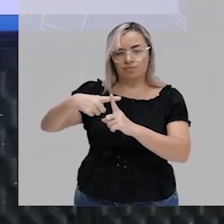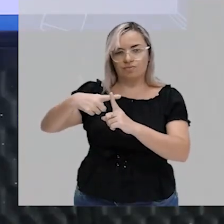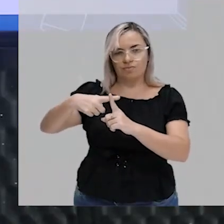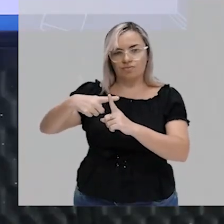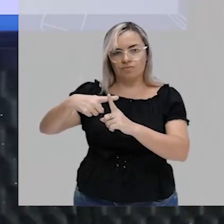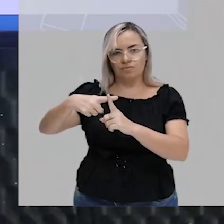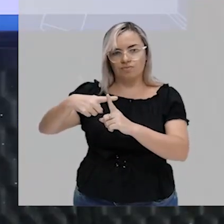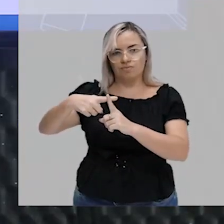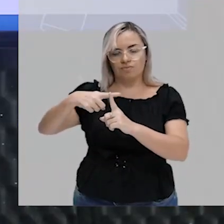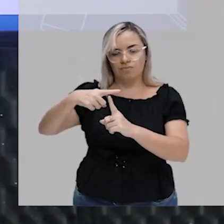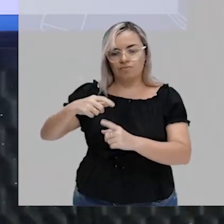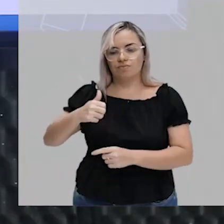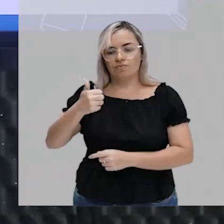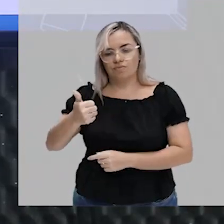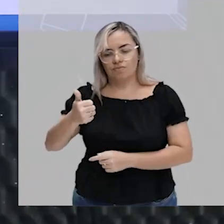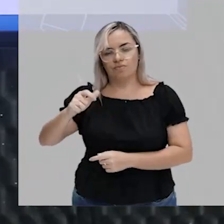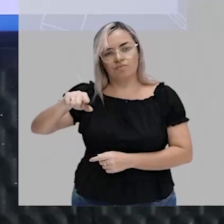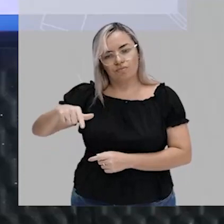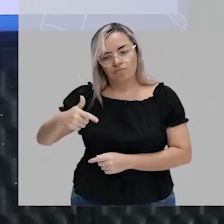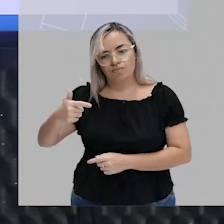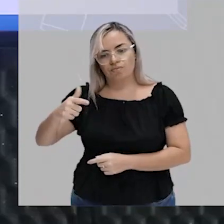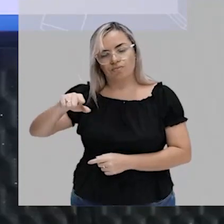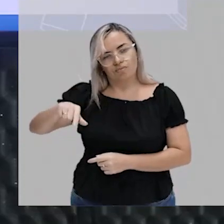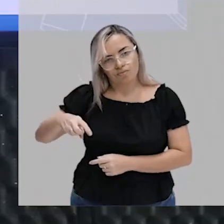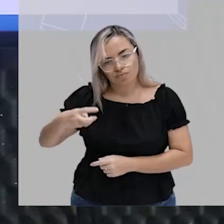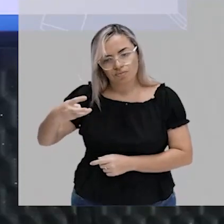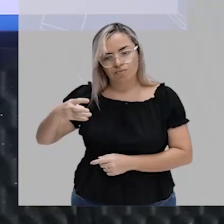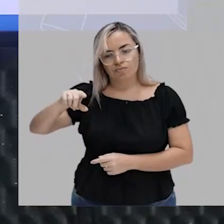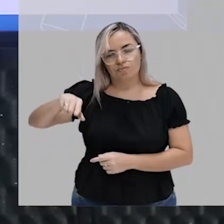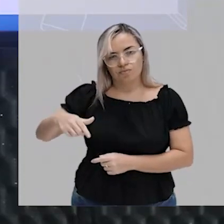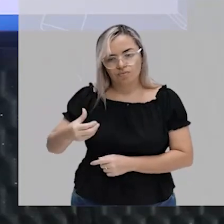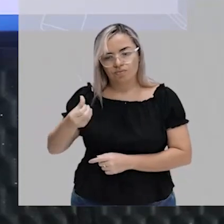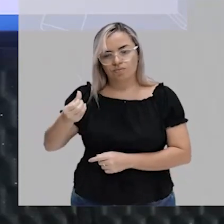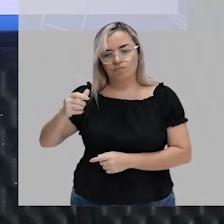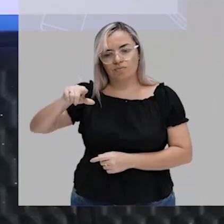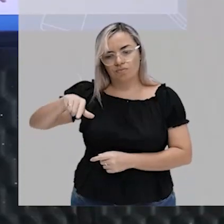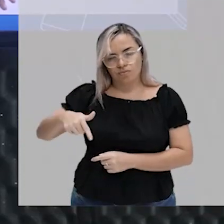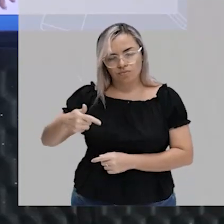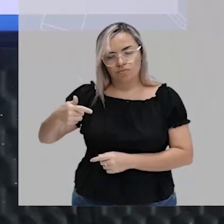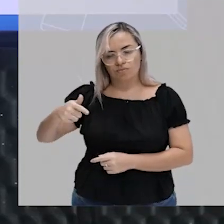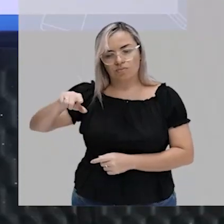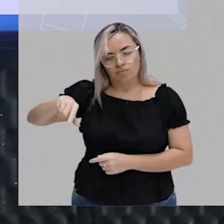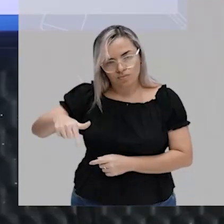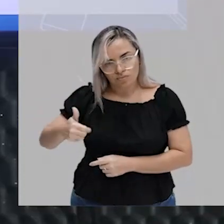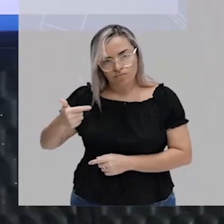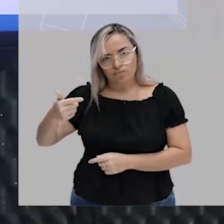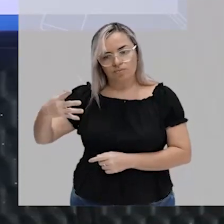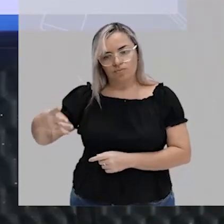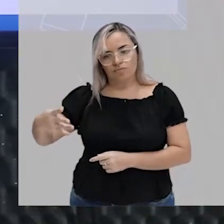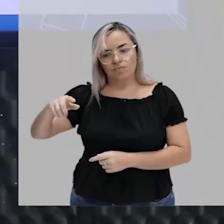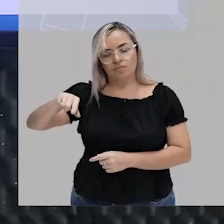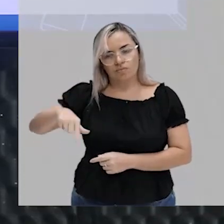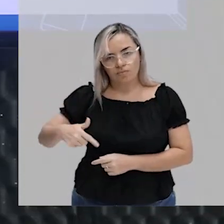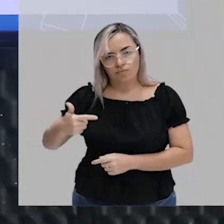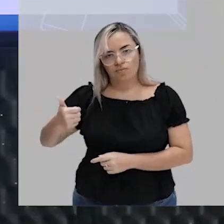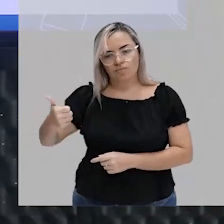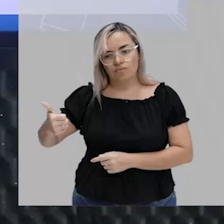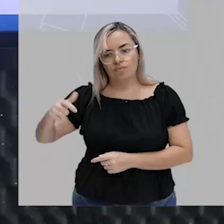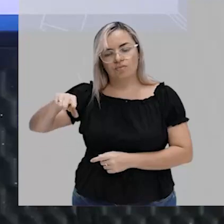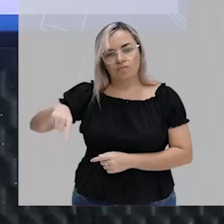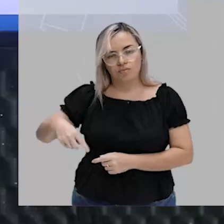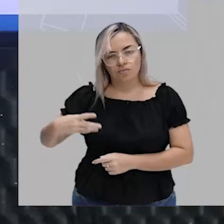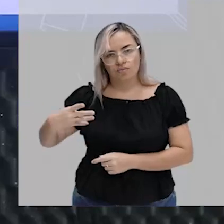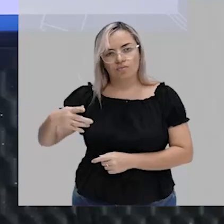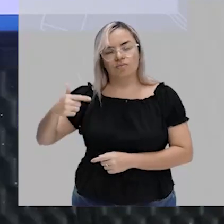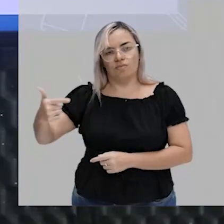subtendido. 1, 2, 3, 6, 7, 14, 21